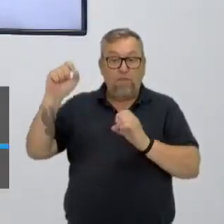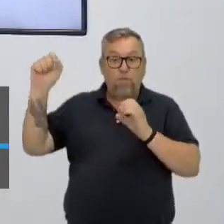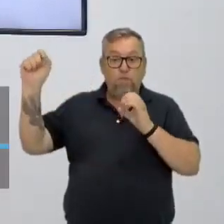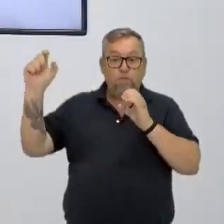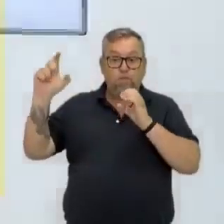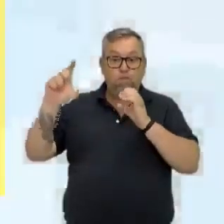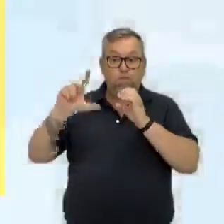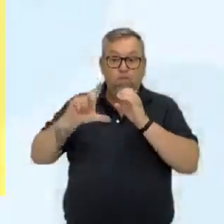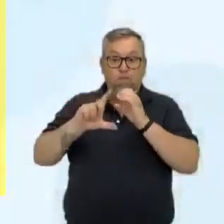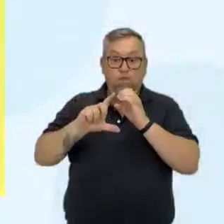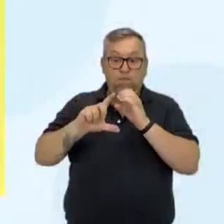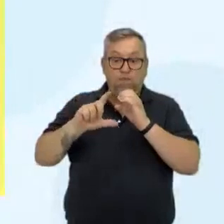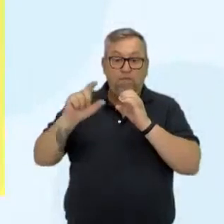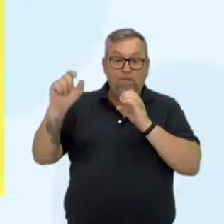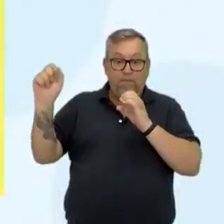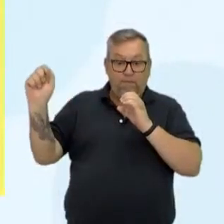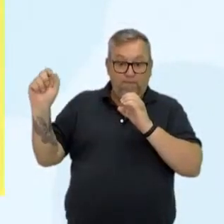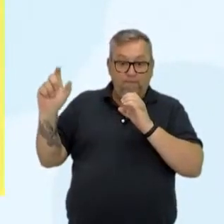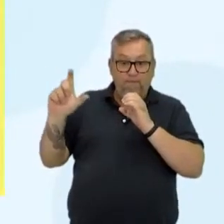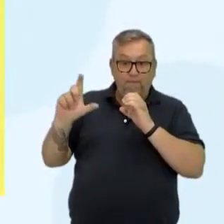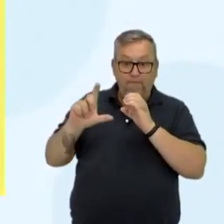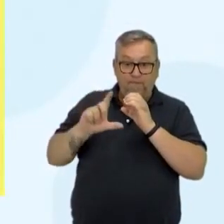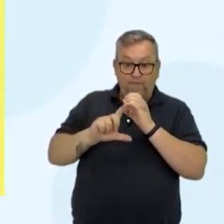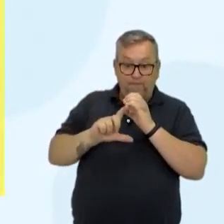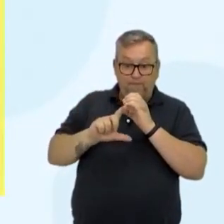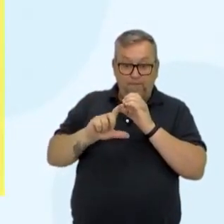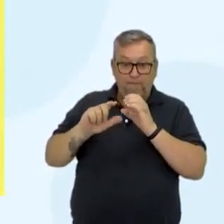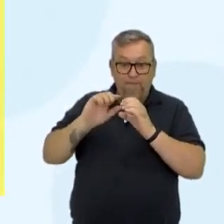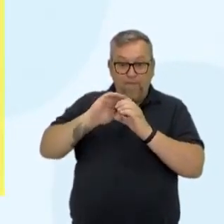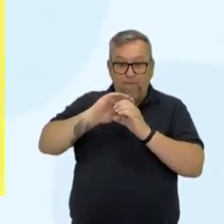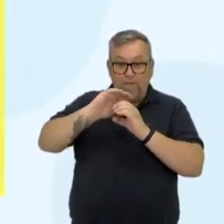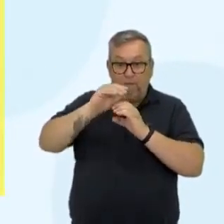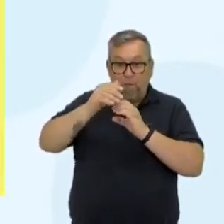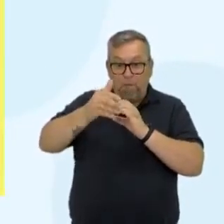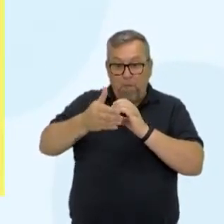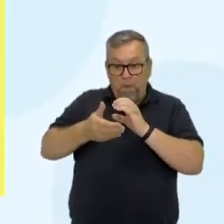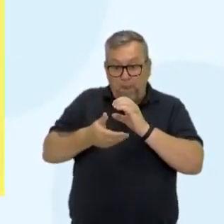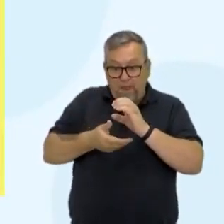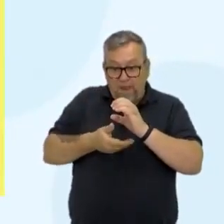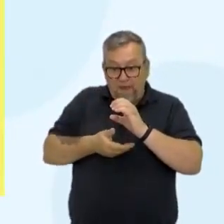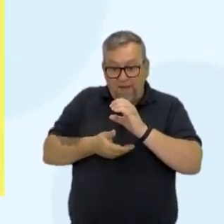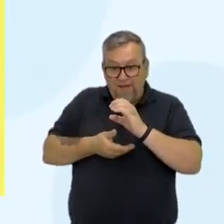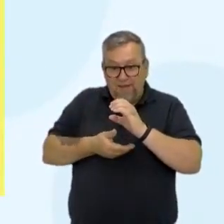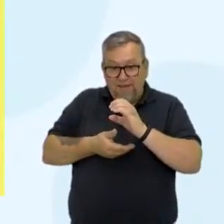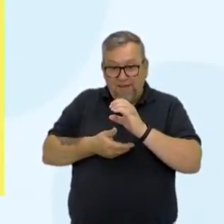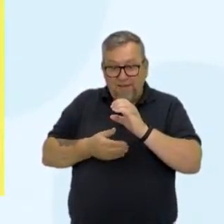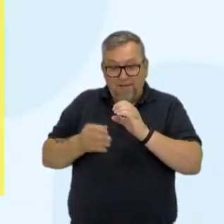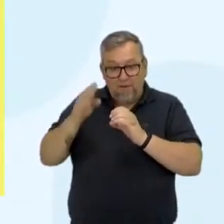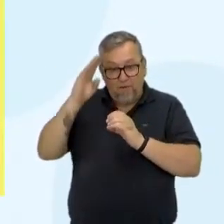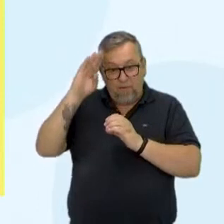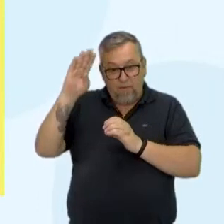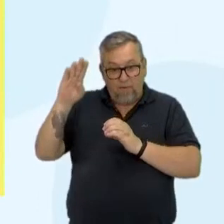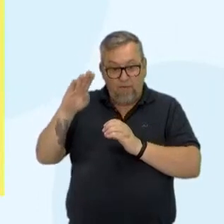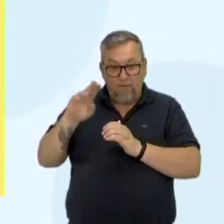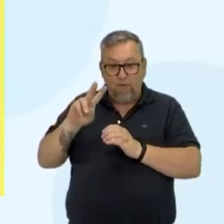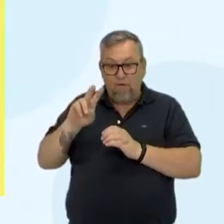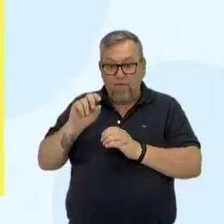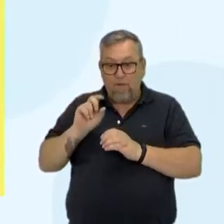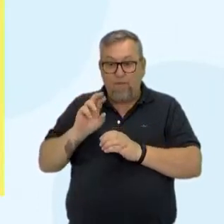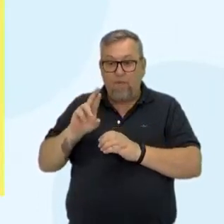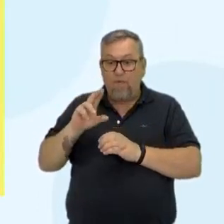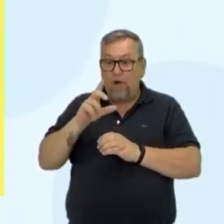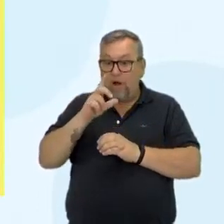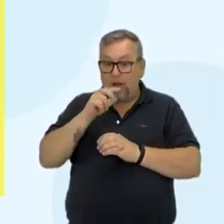volta para lá, os gases do efeito estufa. Esses que eu falei, eu vou falar de novo, ó, os principais, vapor de